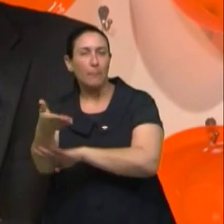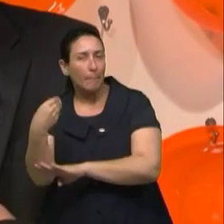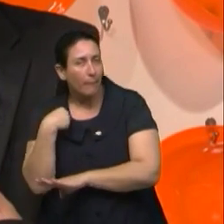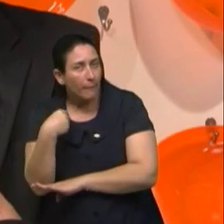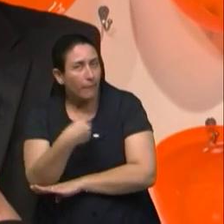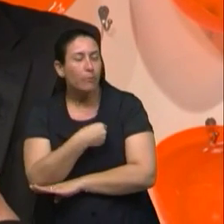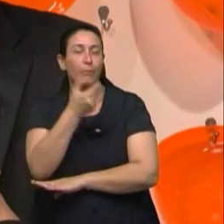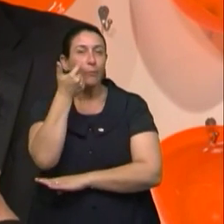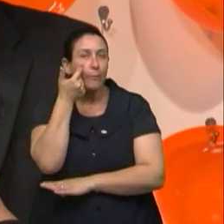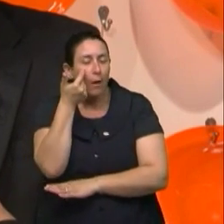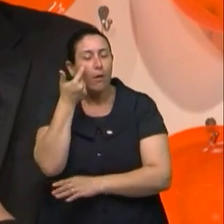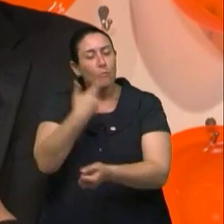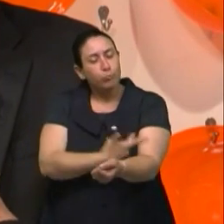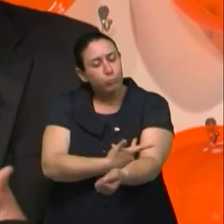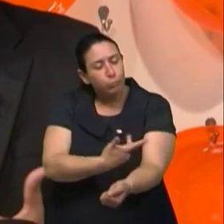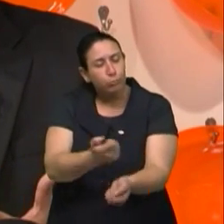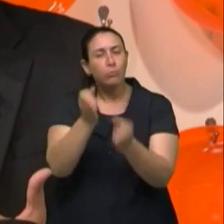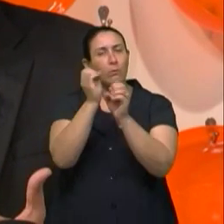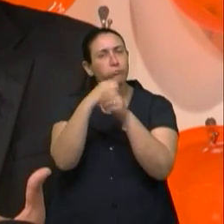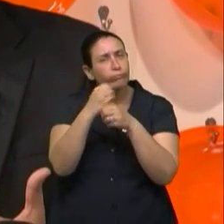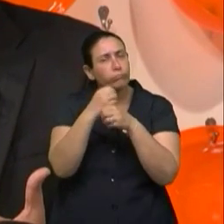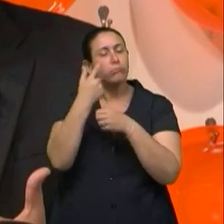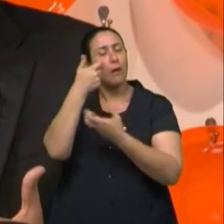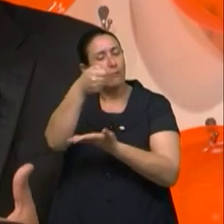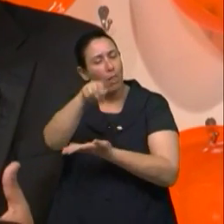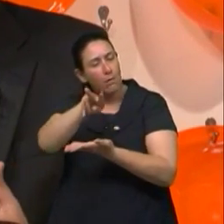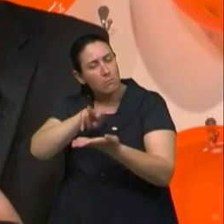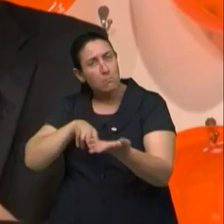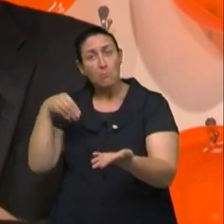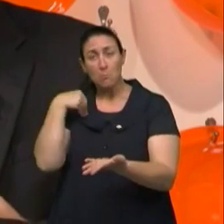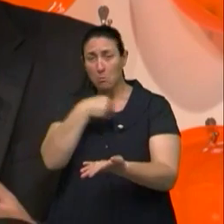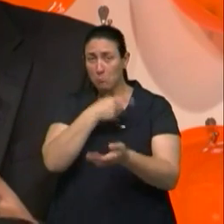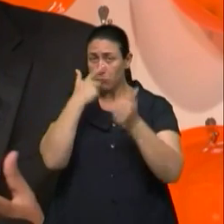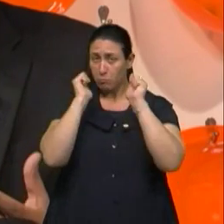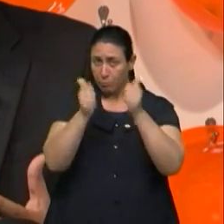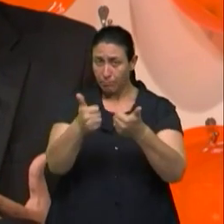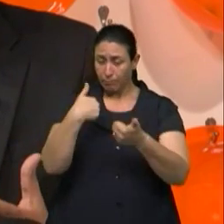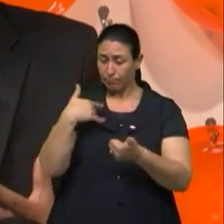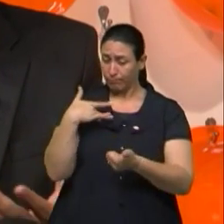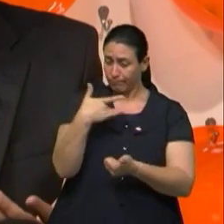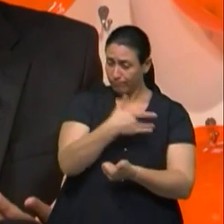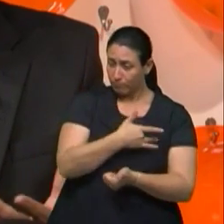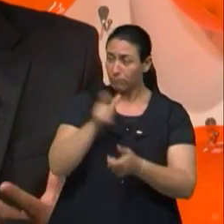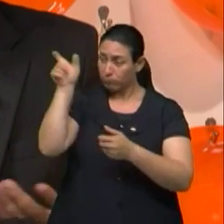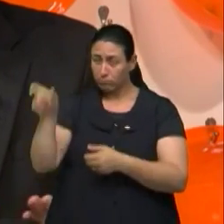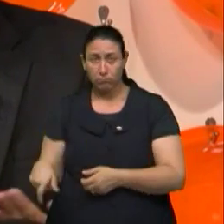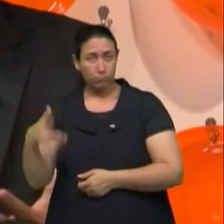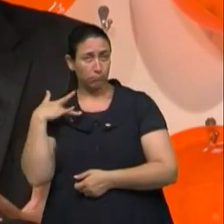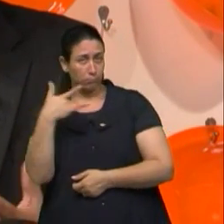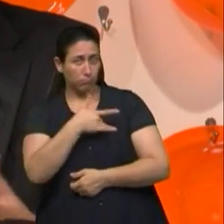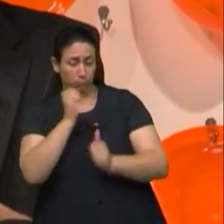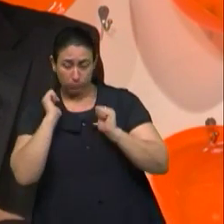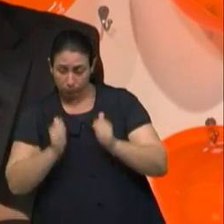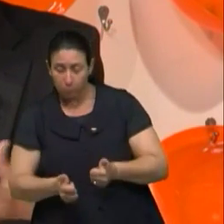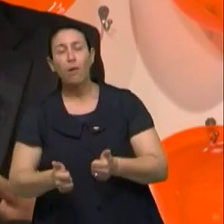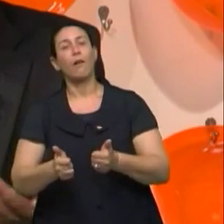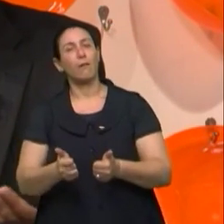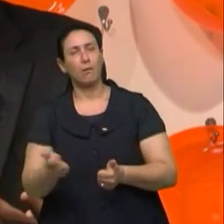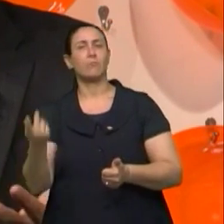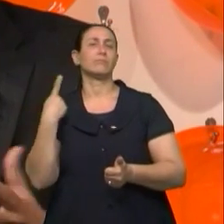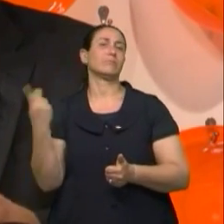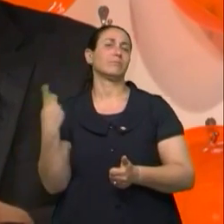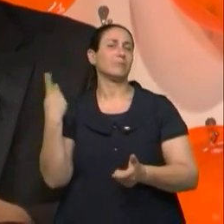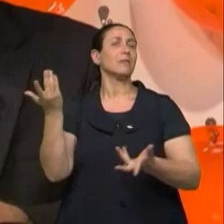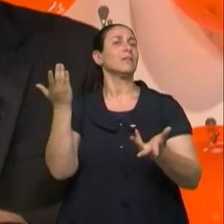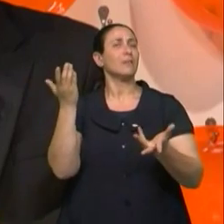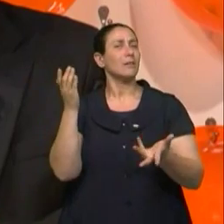seria fazer uma avaliação pra ter a certeza de que não tá, que algum